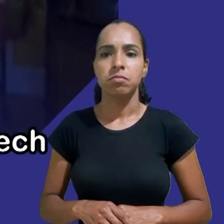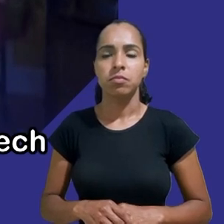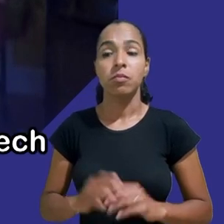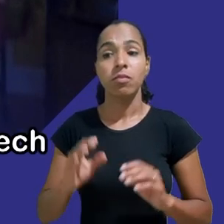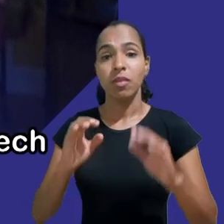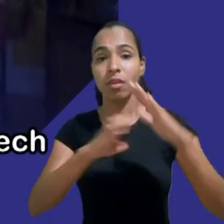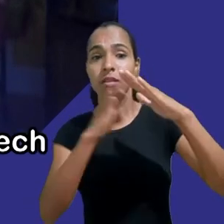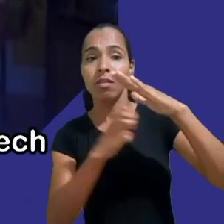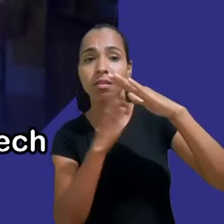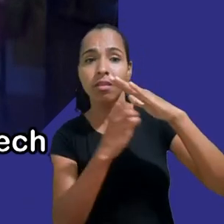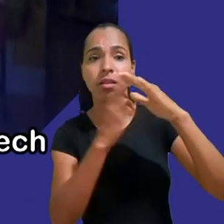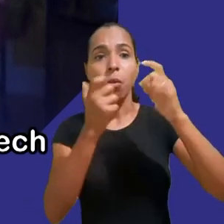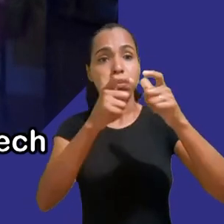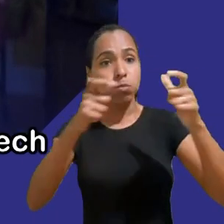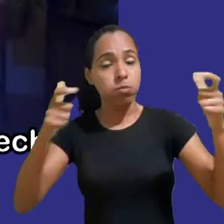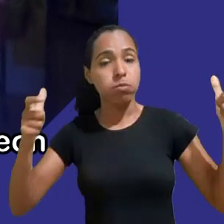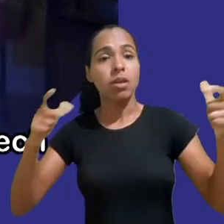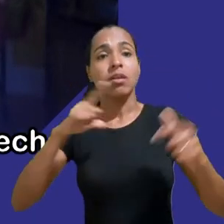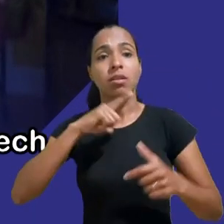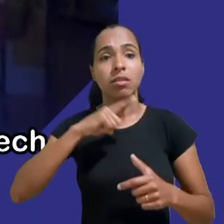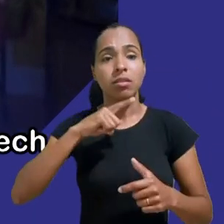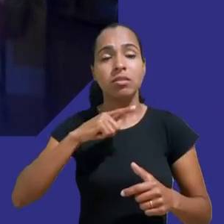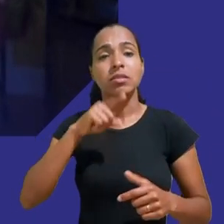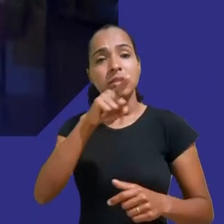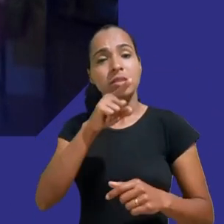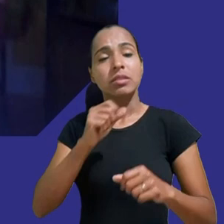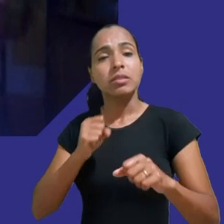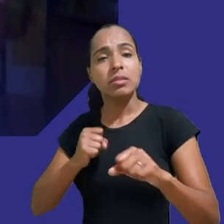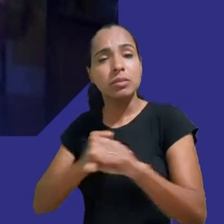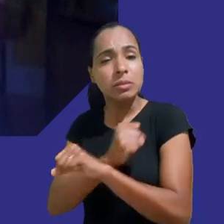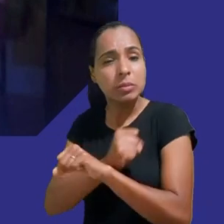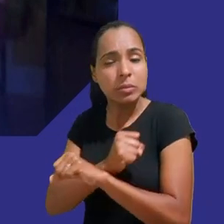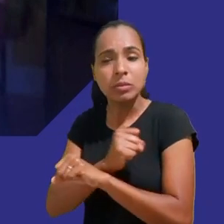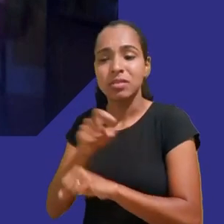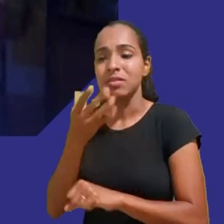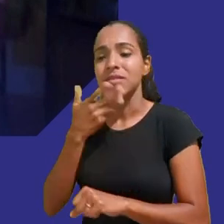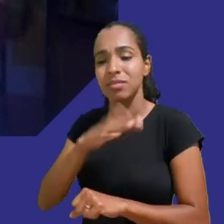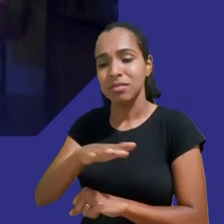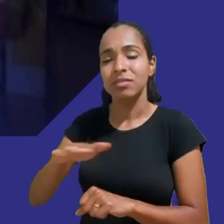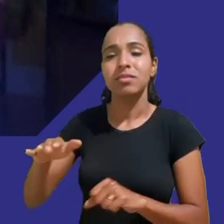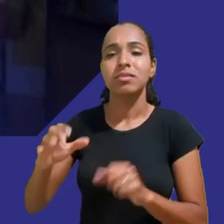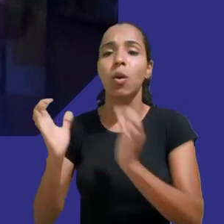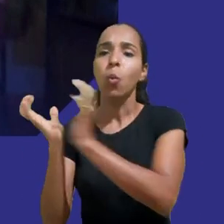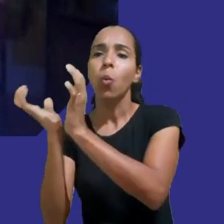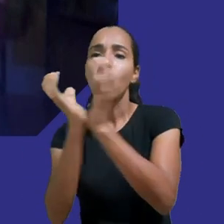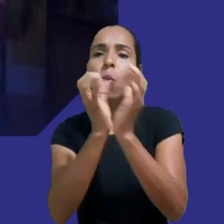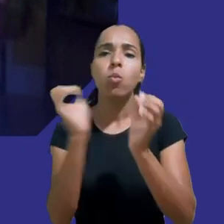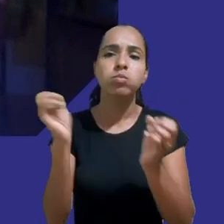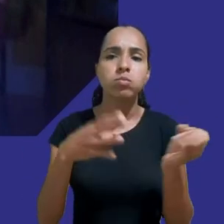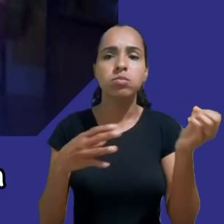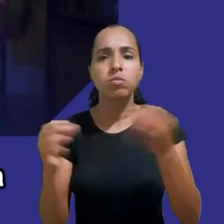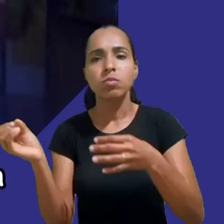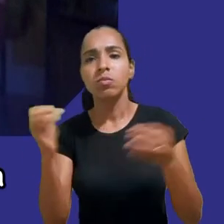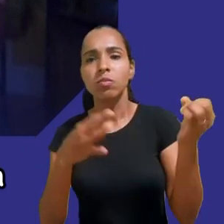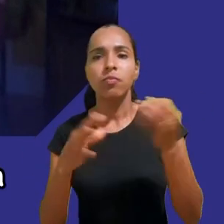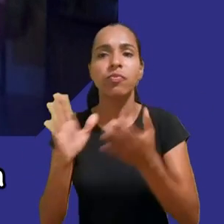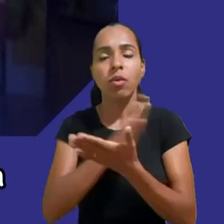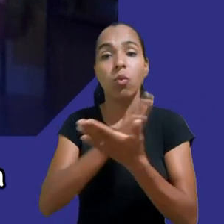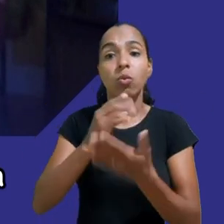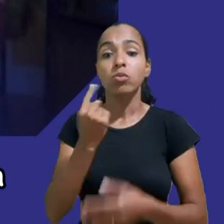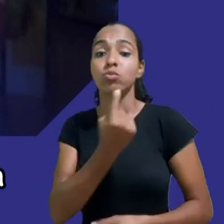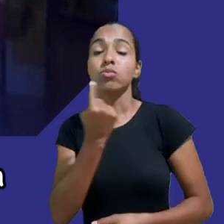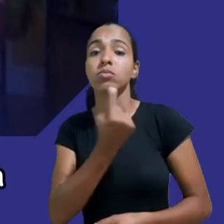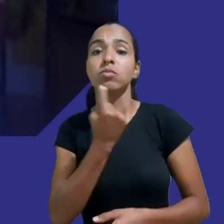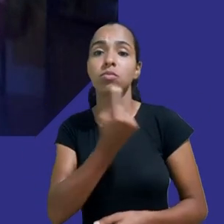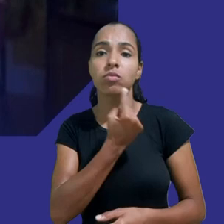mantêm práticas abusivas vemos grupos surgindo de forma independente nenhum de nós tem sequer a verba que o Google